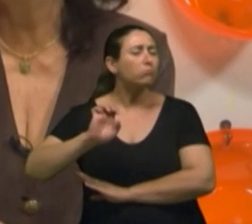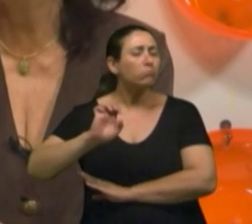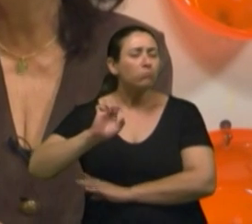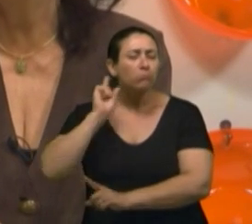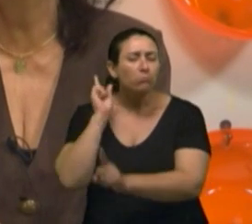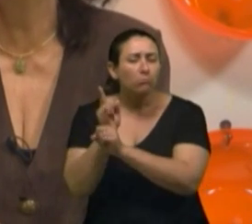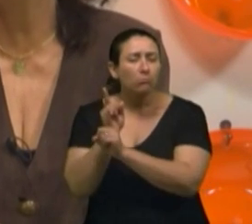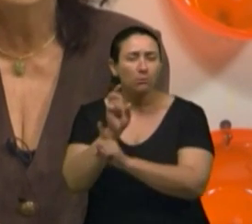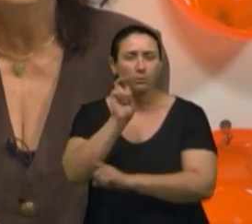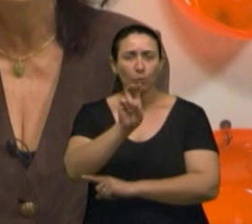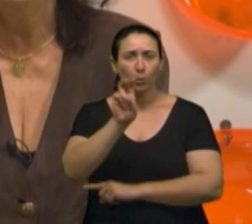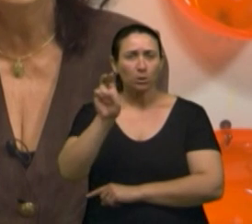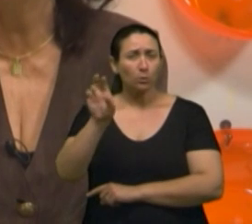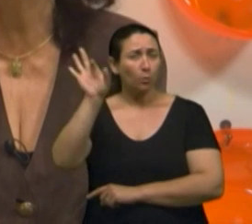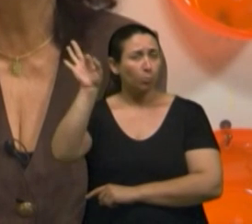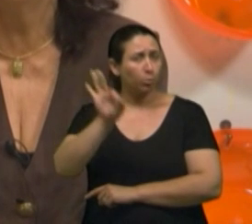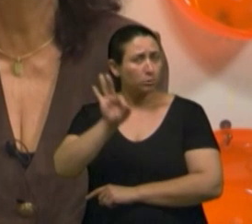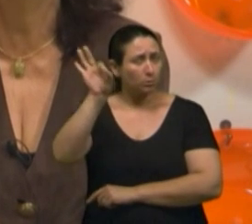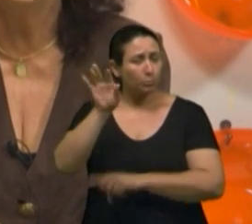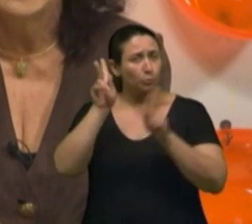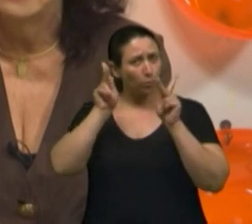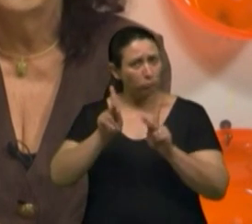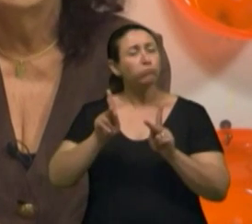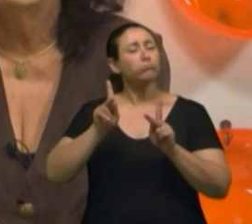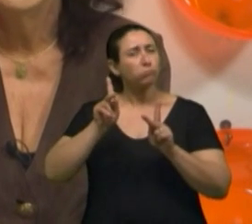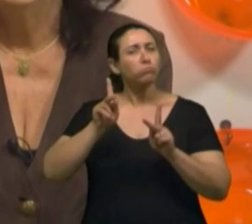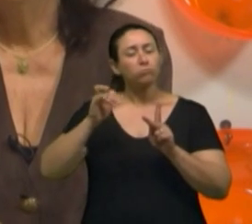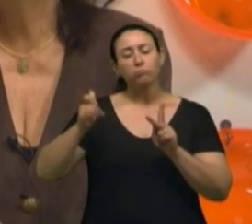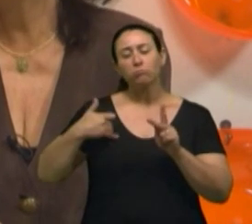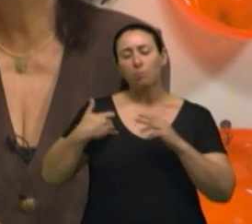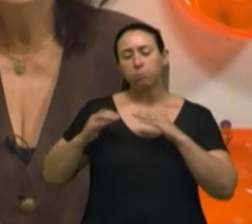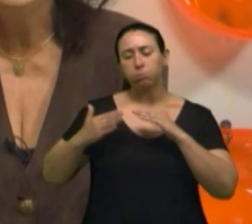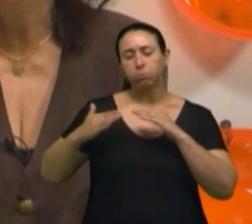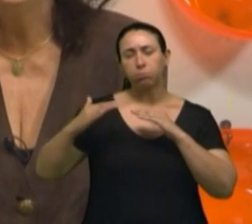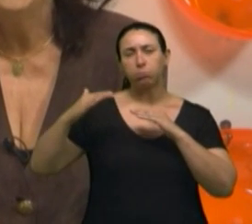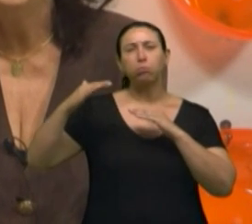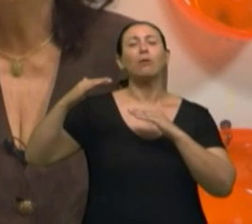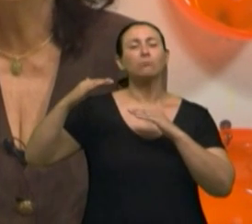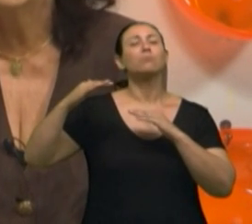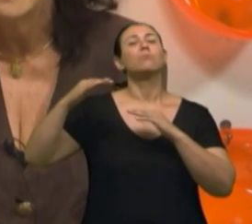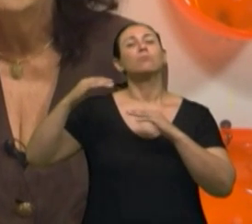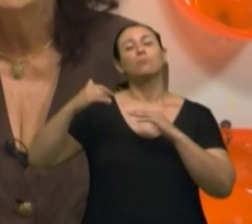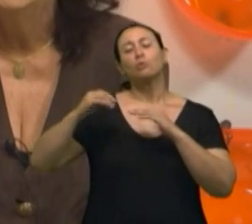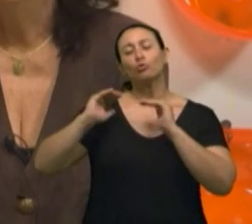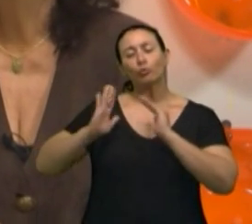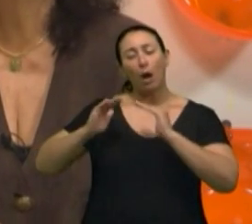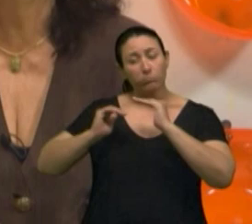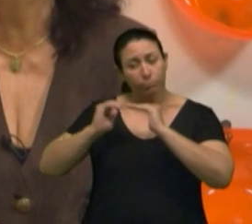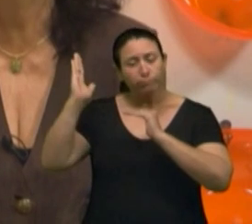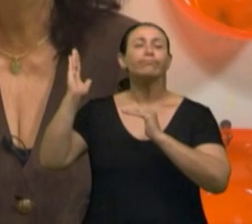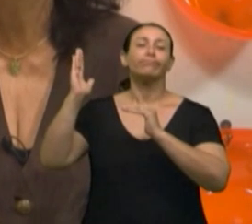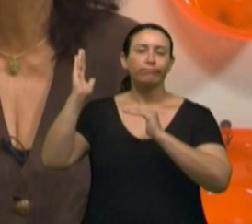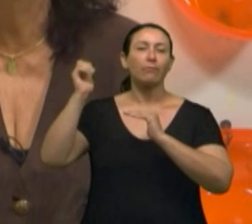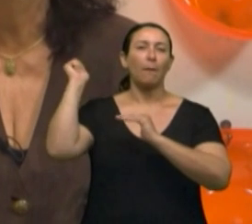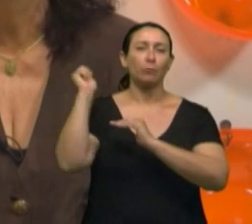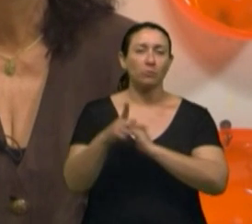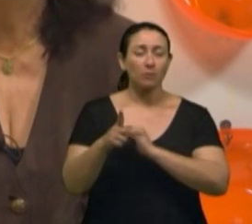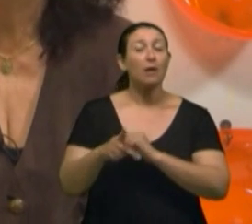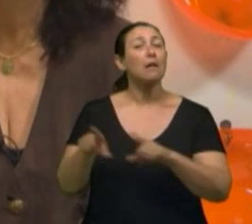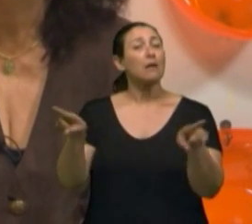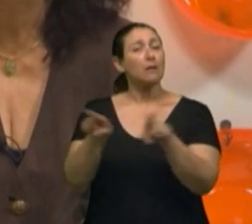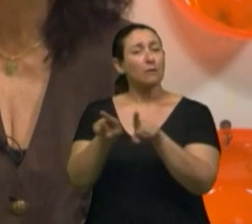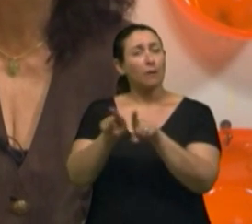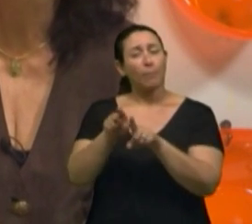55% se aposentaram por idade, já 28% por contribuição